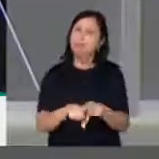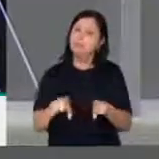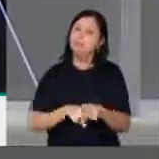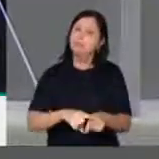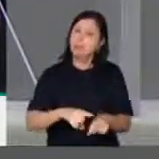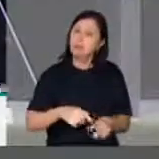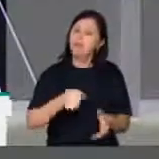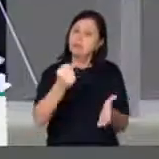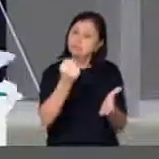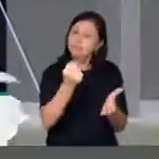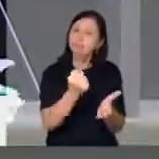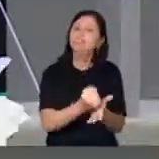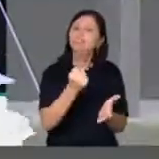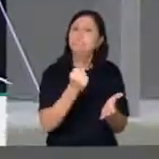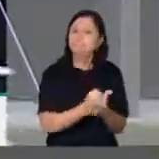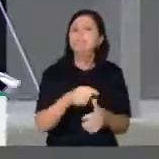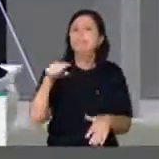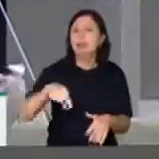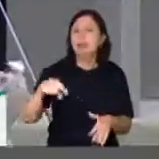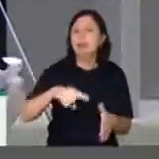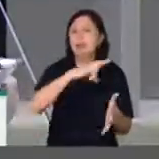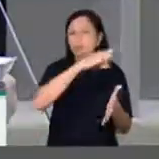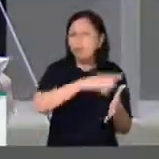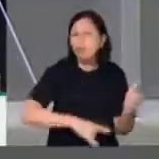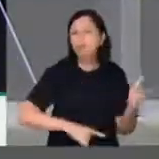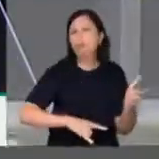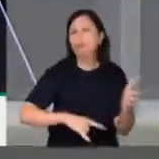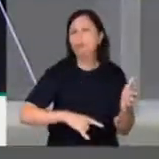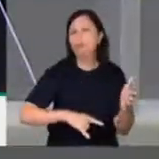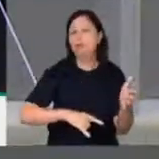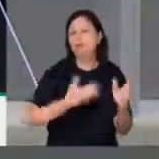desta Casa esse meu discurso de hoje. Muito obrigada, senhor presidente.